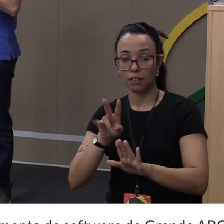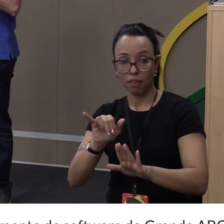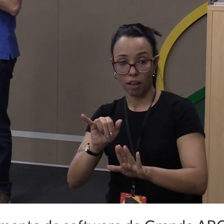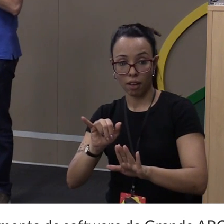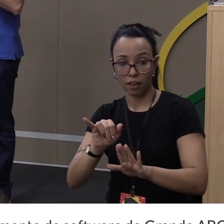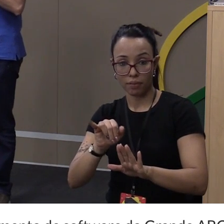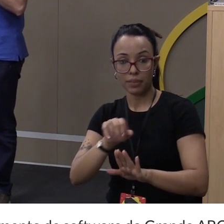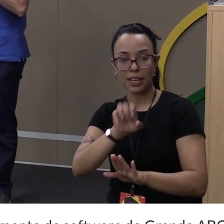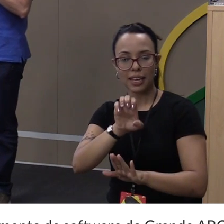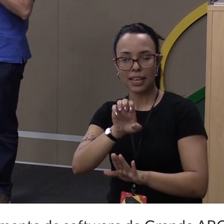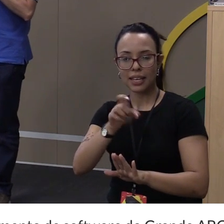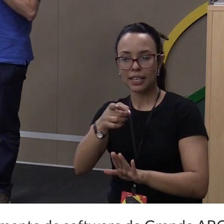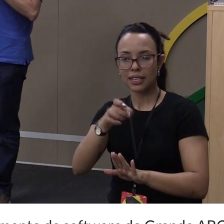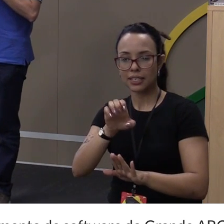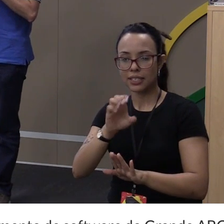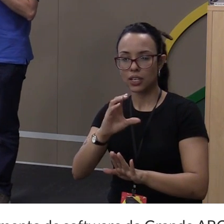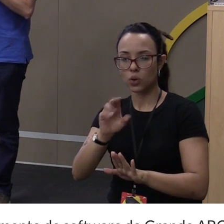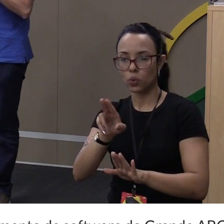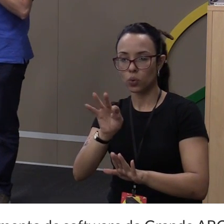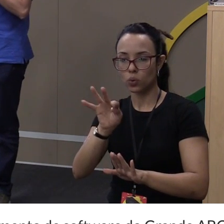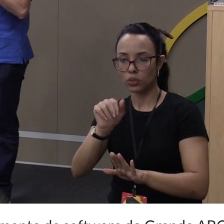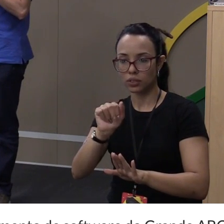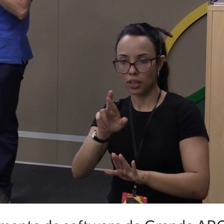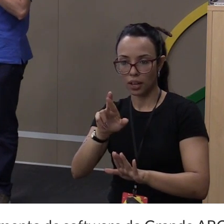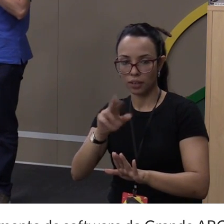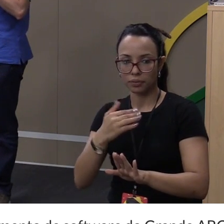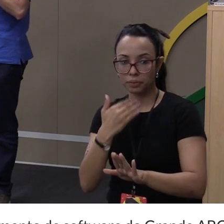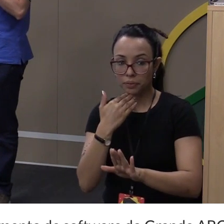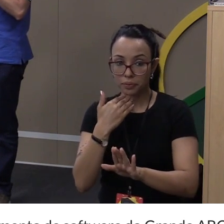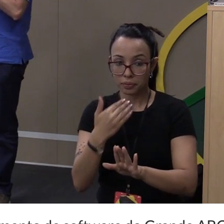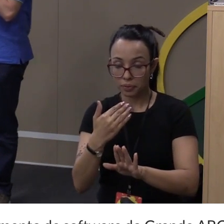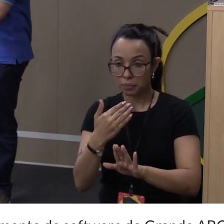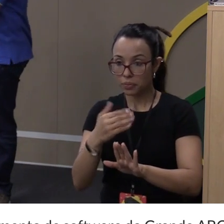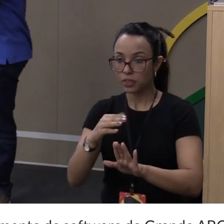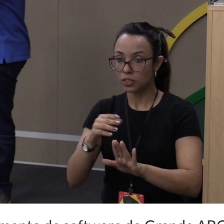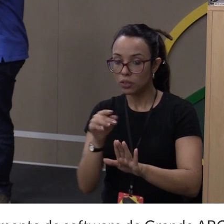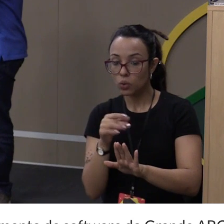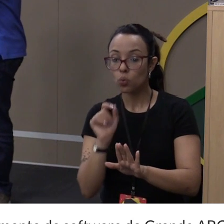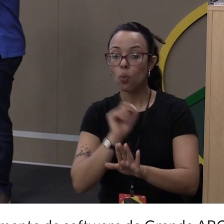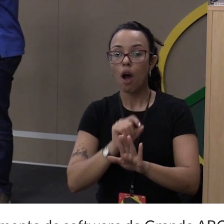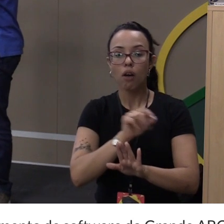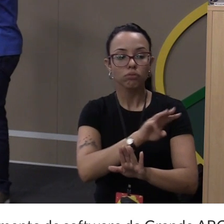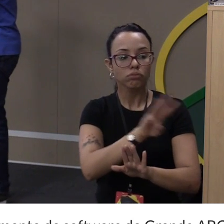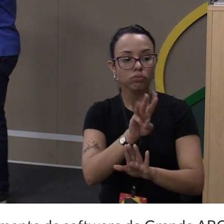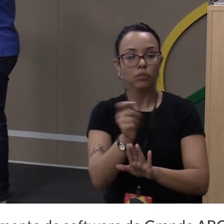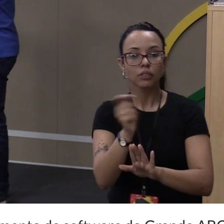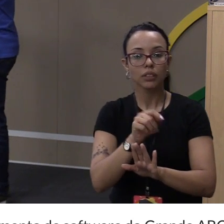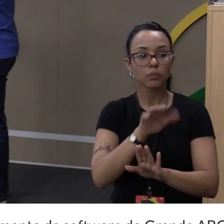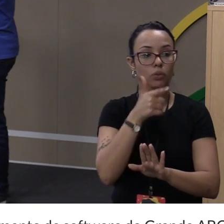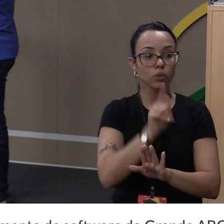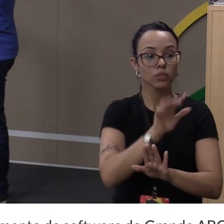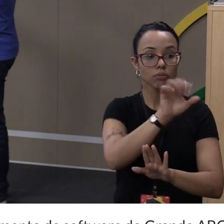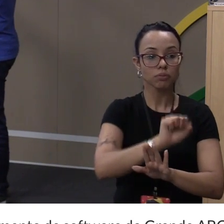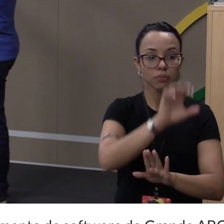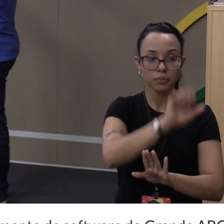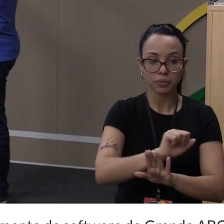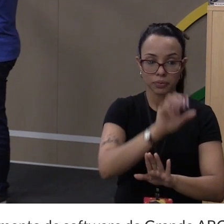fazer esses requests, que são as páginas que eu quero obter e começar a trabalhar com elas. Então, minha URL,